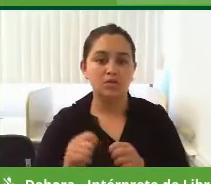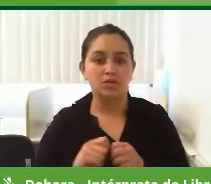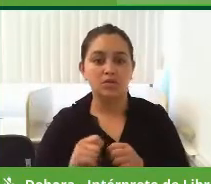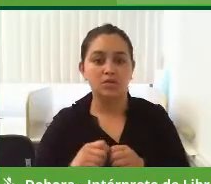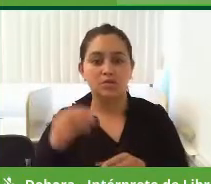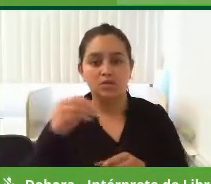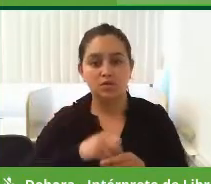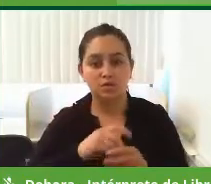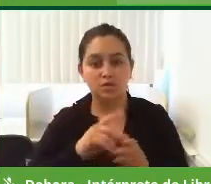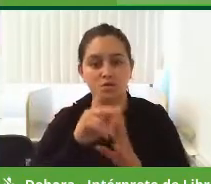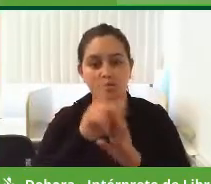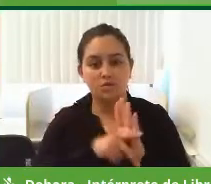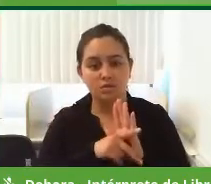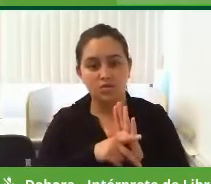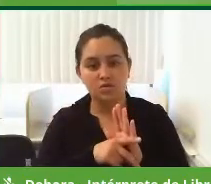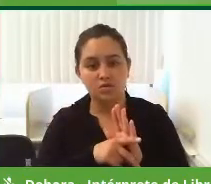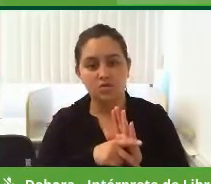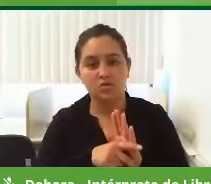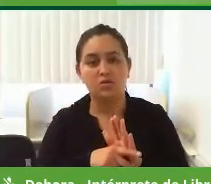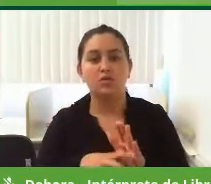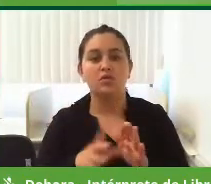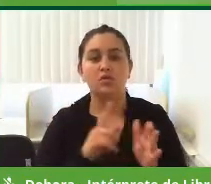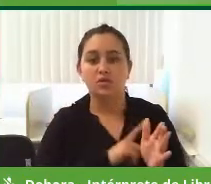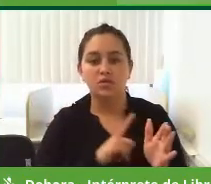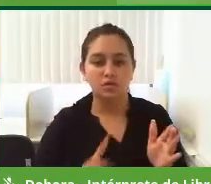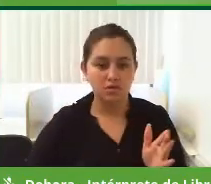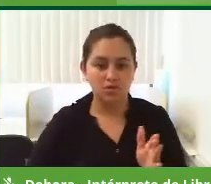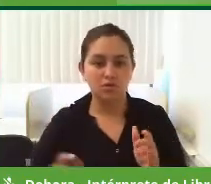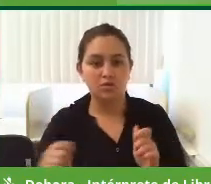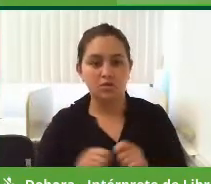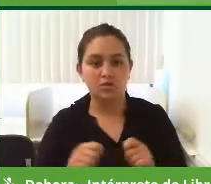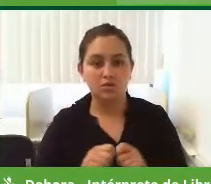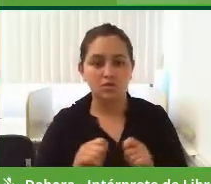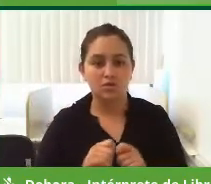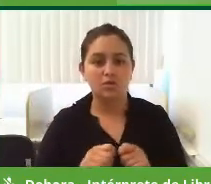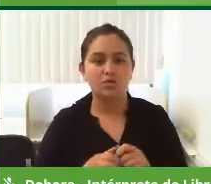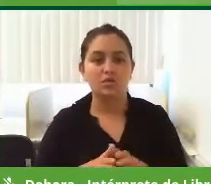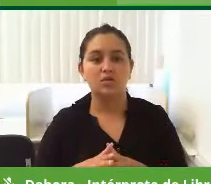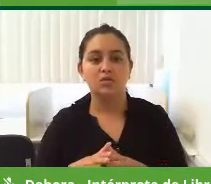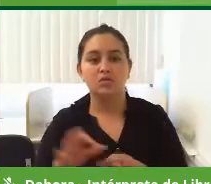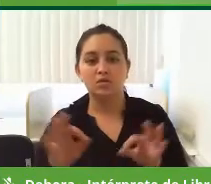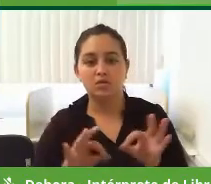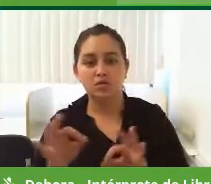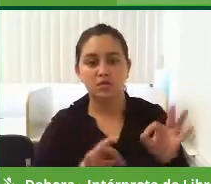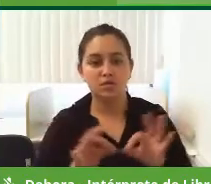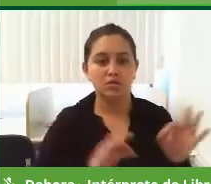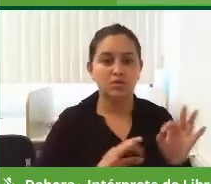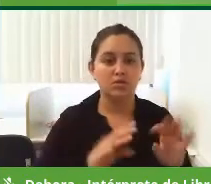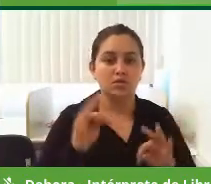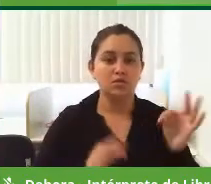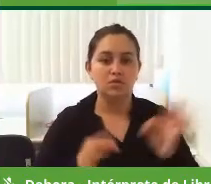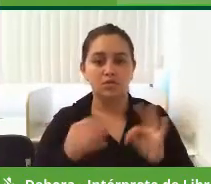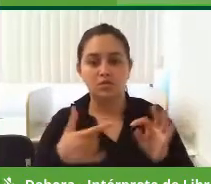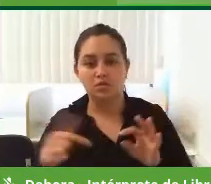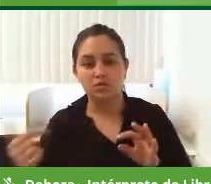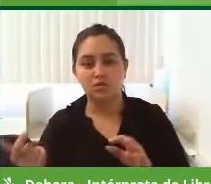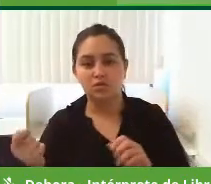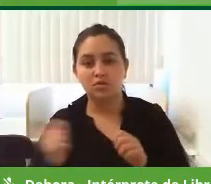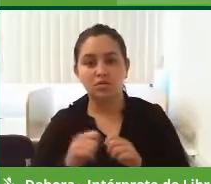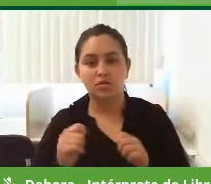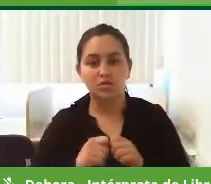dentro do nosso projeto, está dentro do nosso plano de governo, nós fazer o asfalto já com essa tecnologia, não colocar